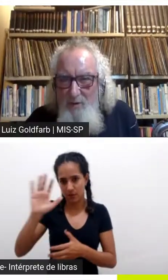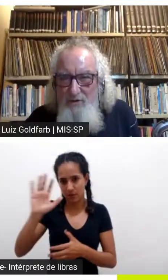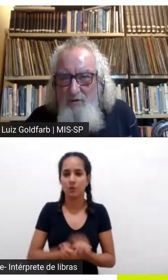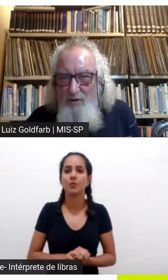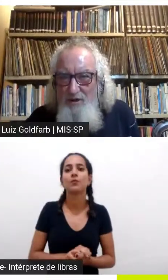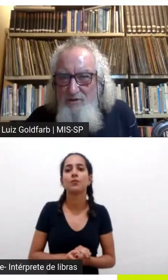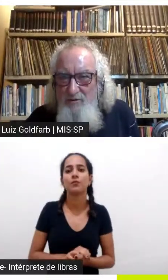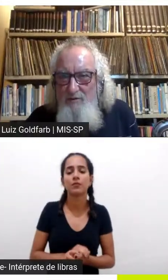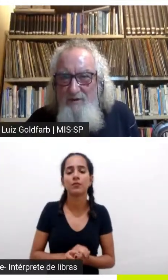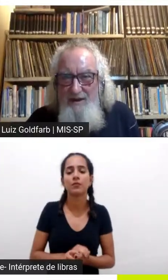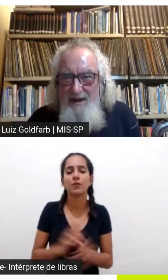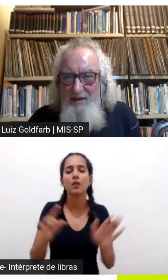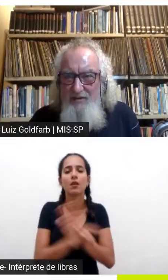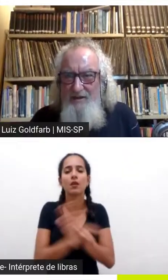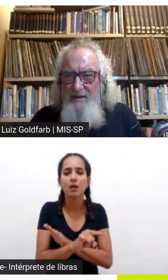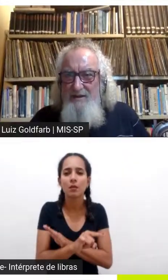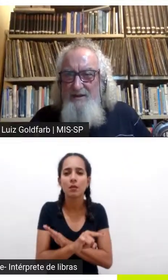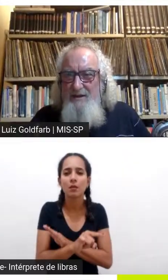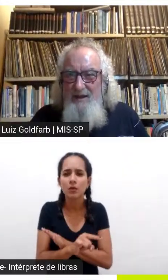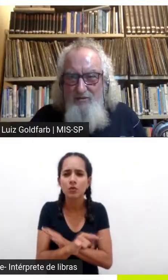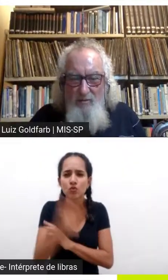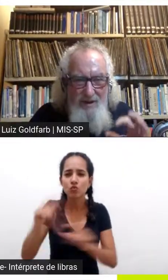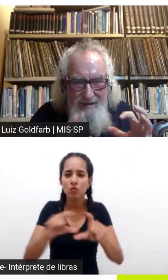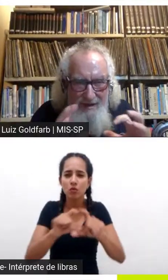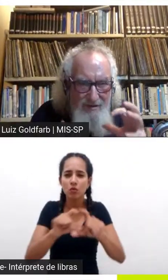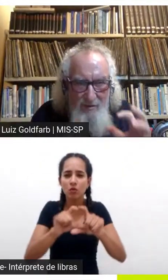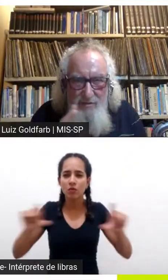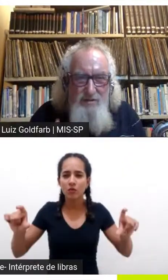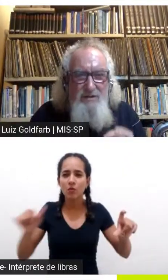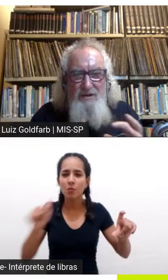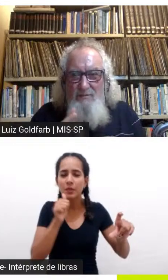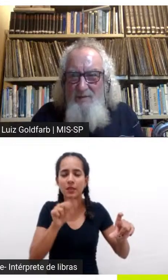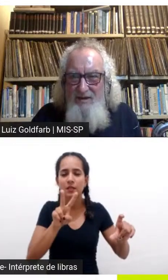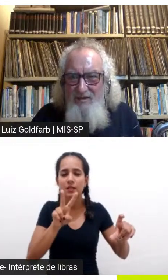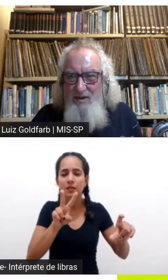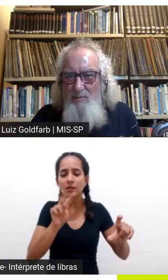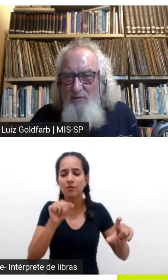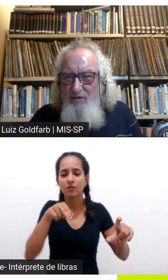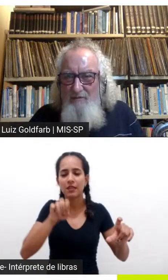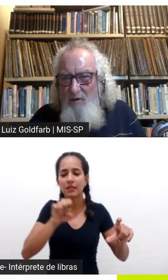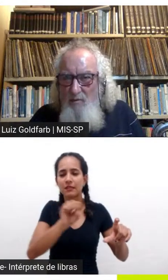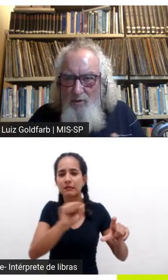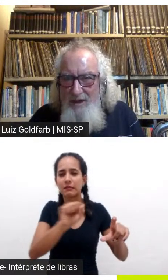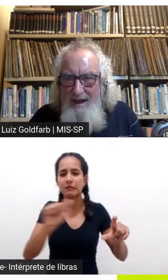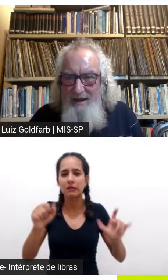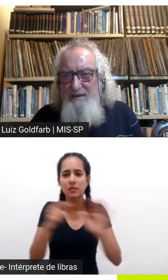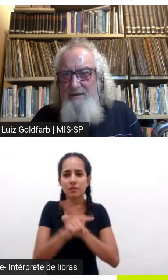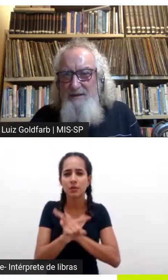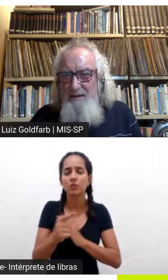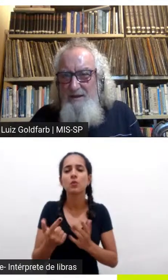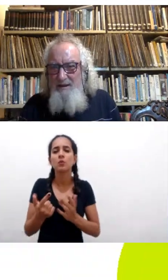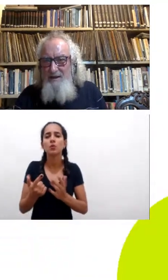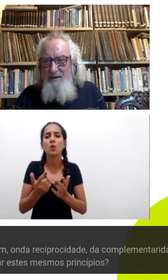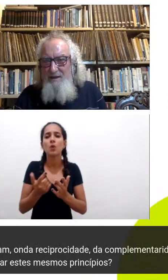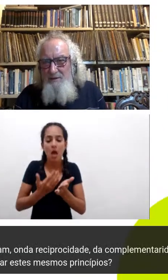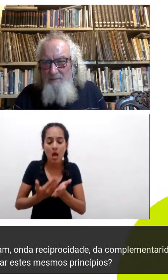põe de volta aí de novo Vanessa é sobre essa questão de princípios que vão mudar